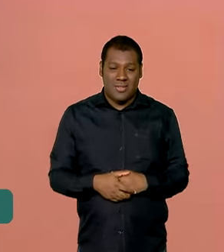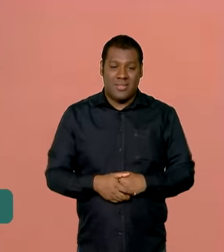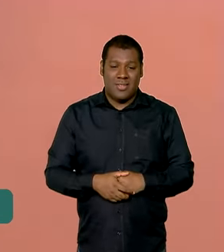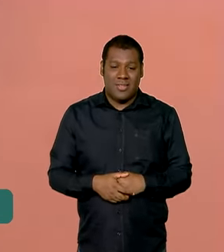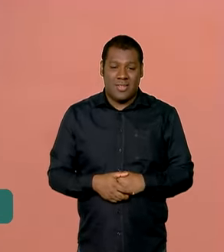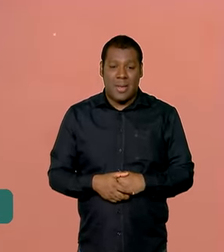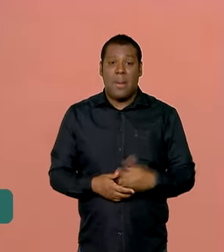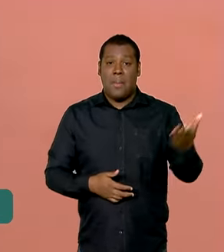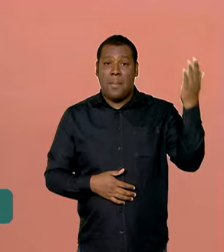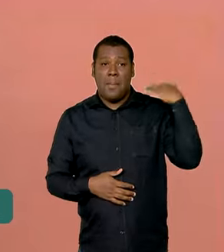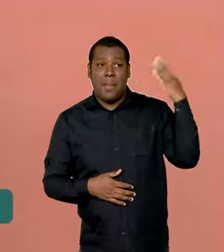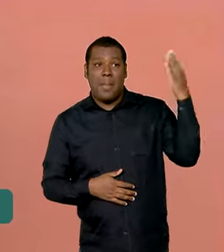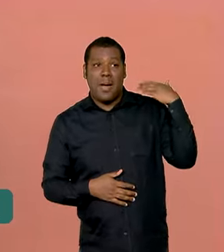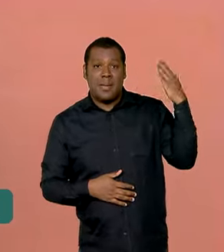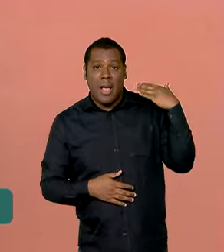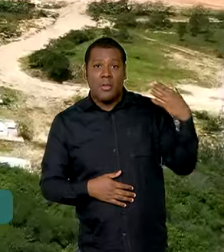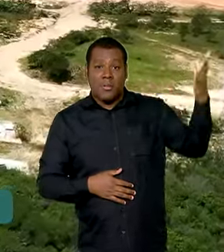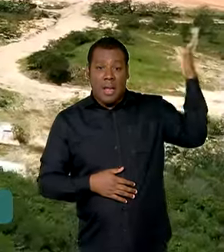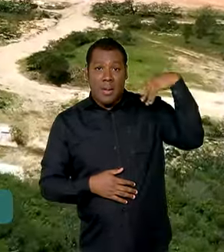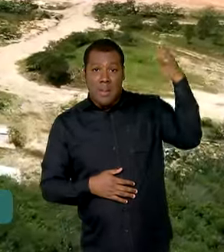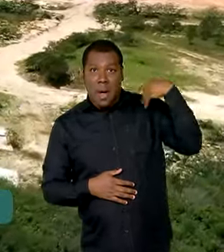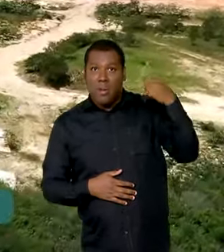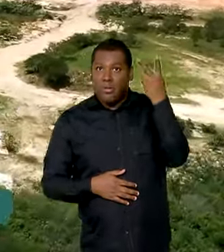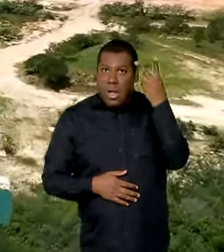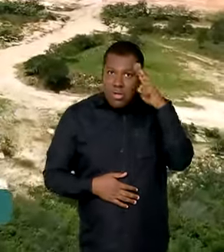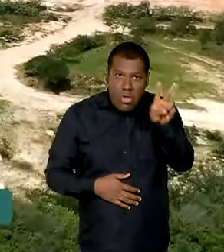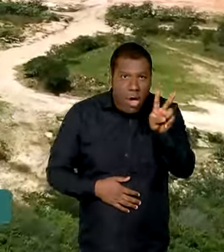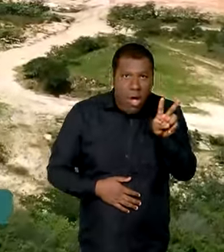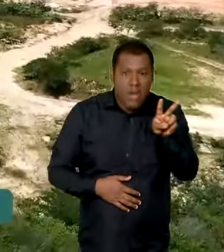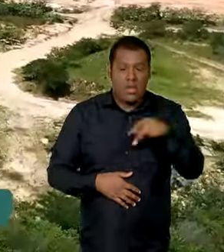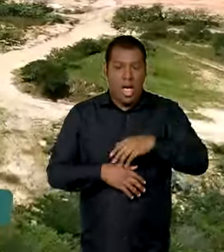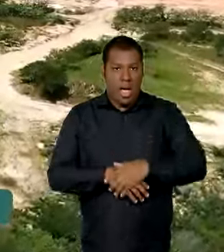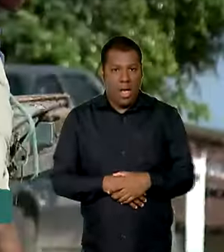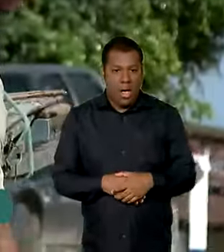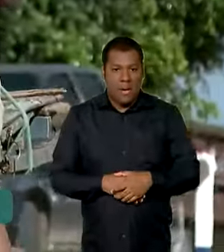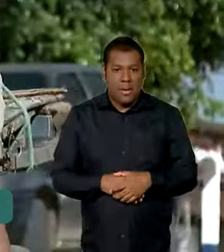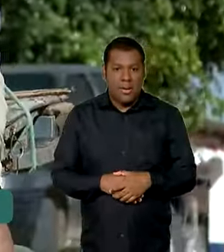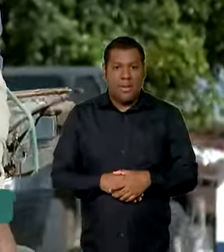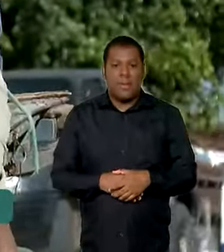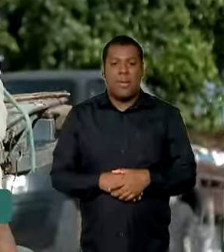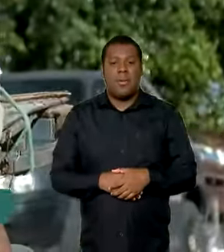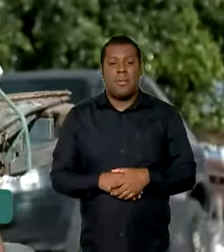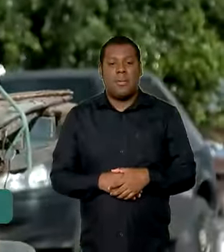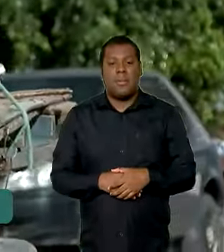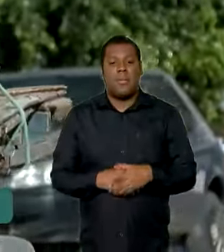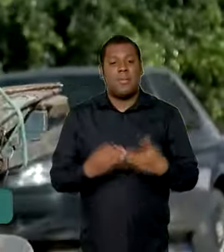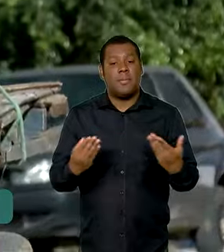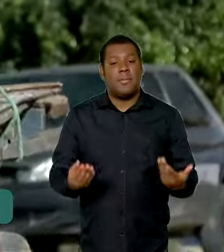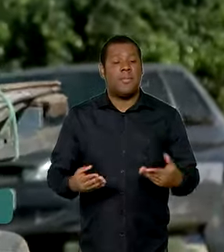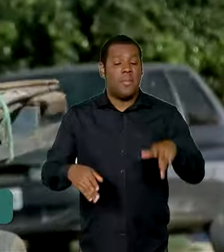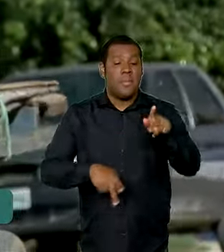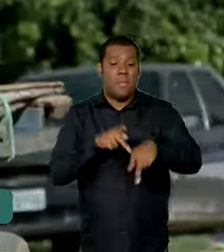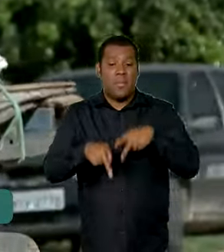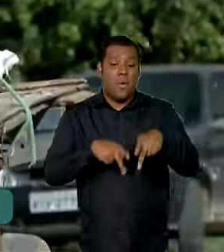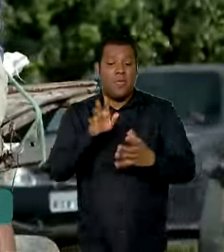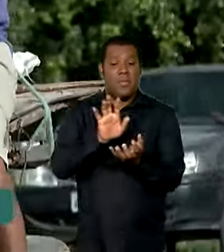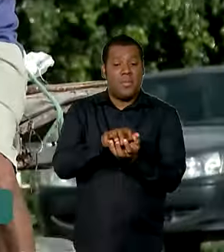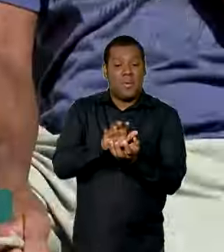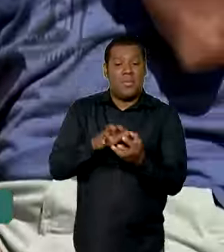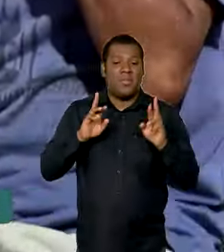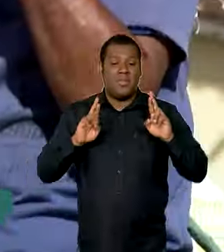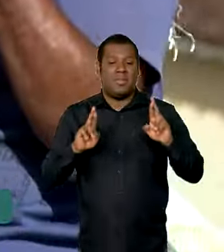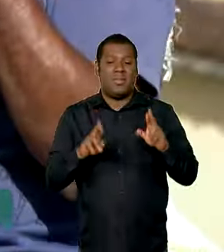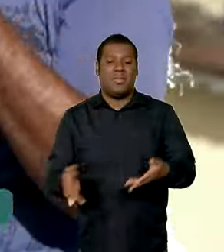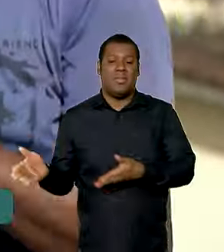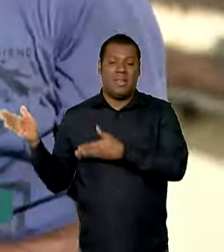gente tomava um banho aqui era de dois em dois dias. As obras no Agreste Pernambucano também deram esperança a seu Geraldo.